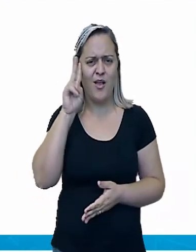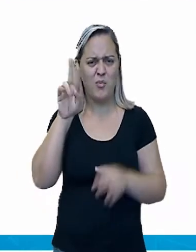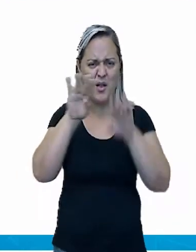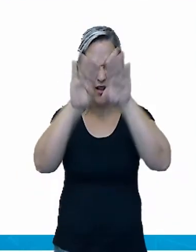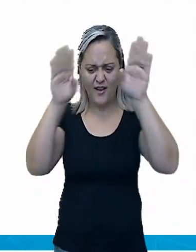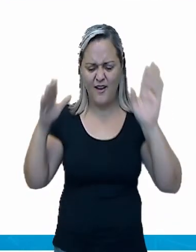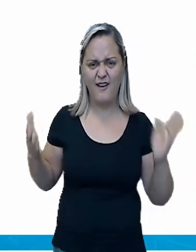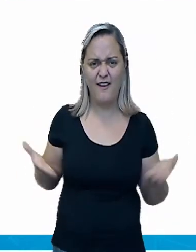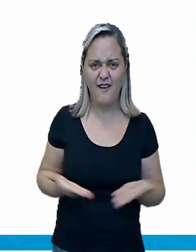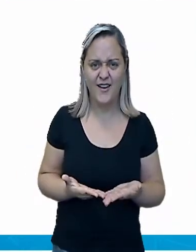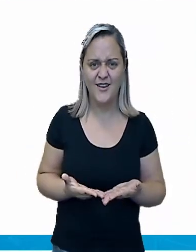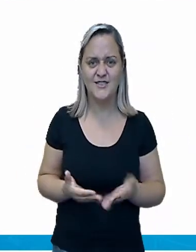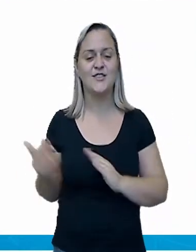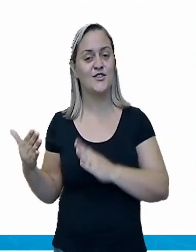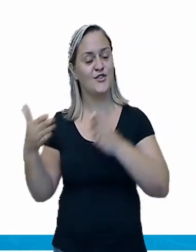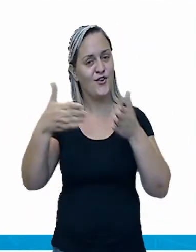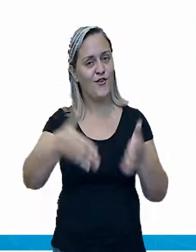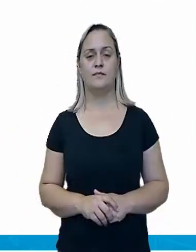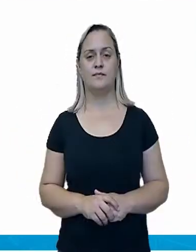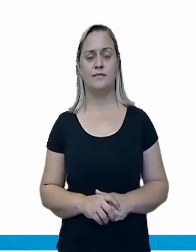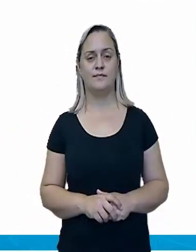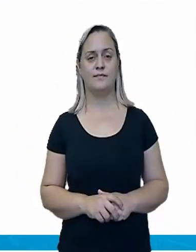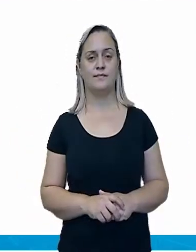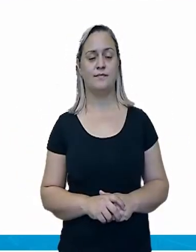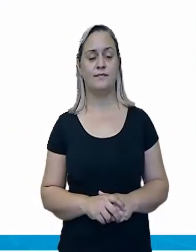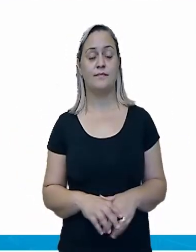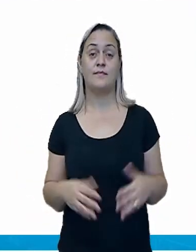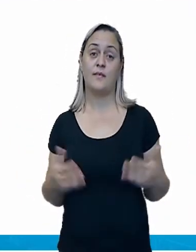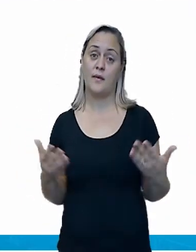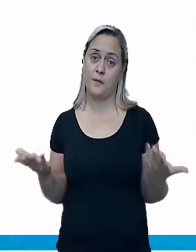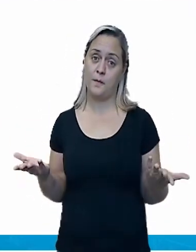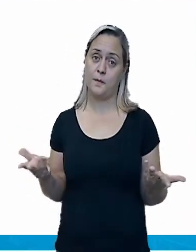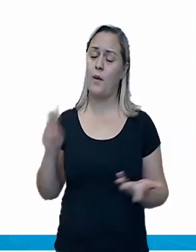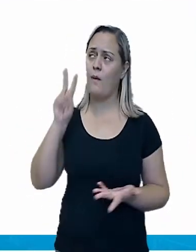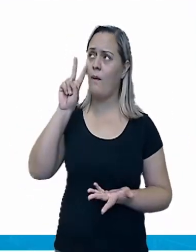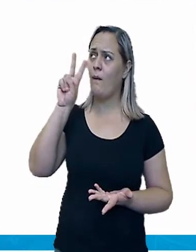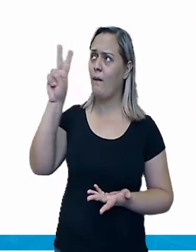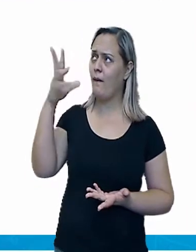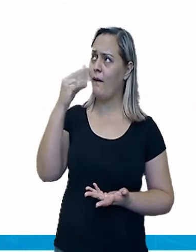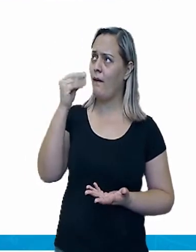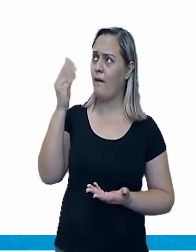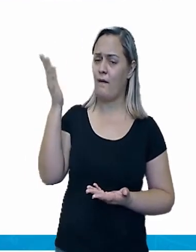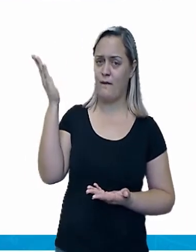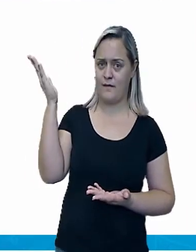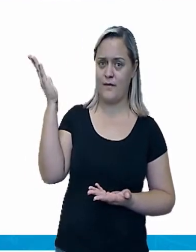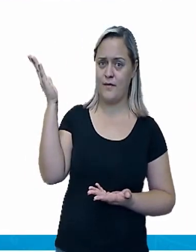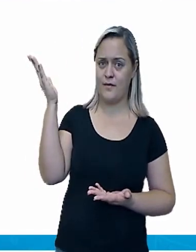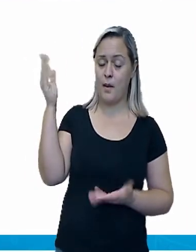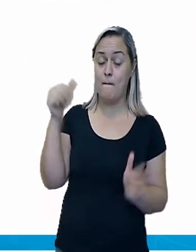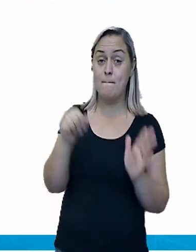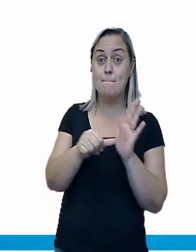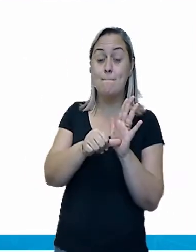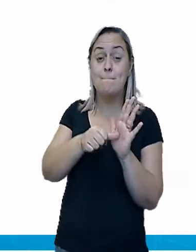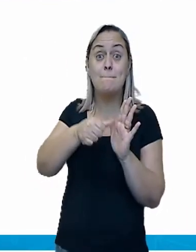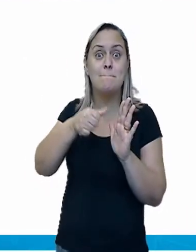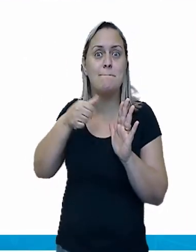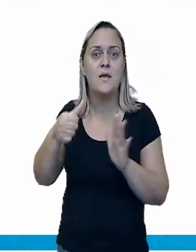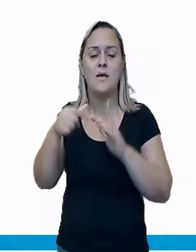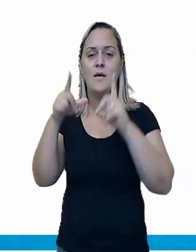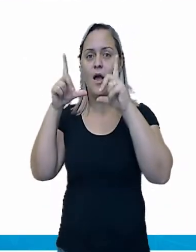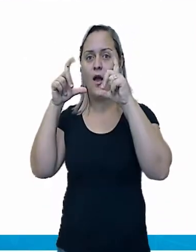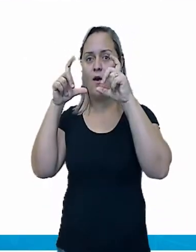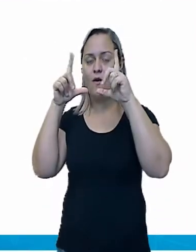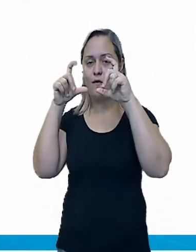viu lá no início, que era aquela máquina fotográfica. Então, gente, essa foto aqui é a primeira fotografia